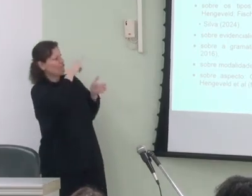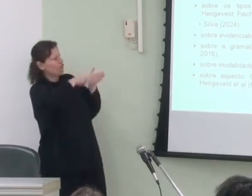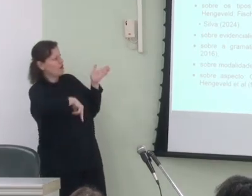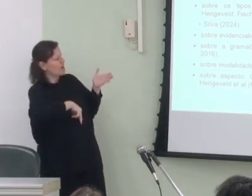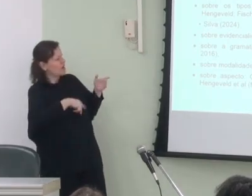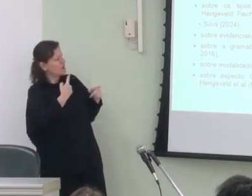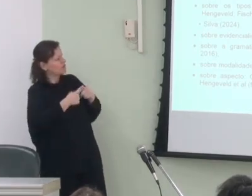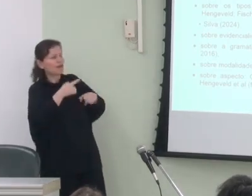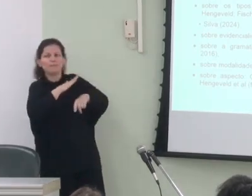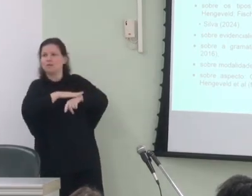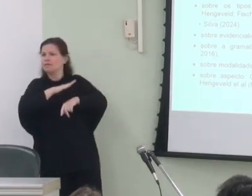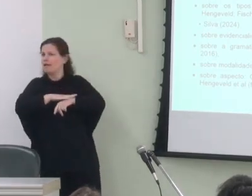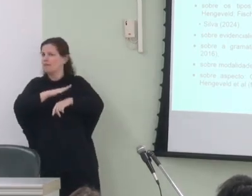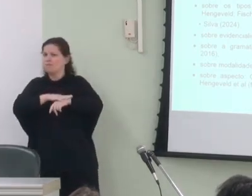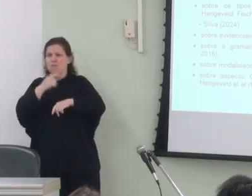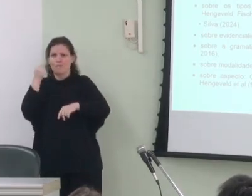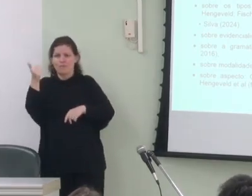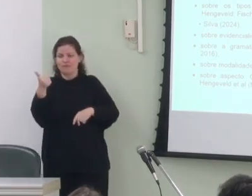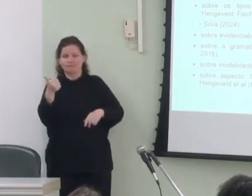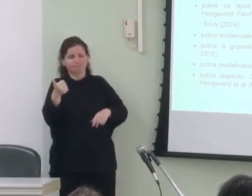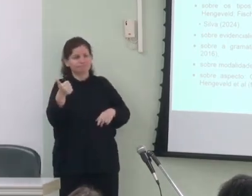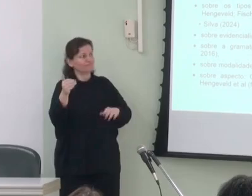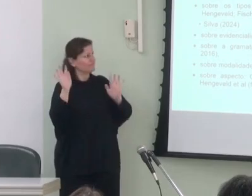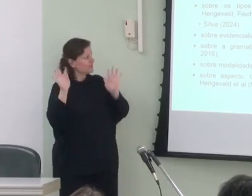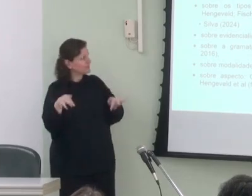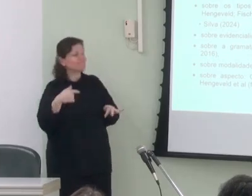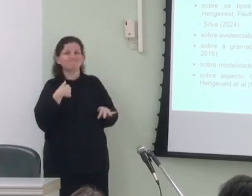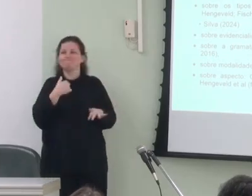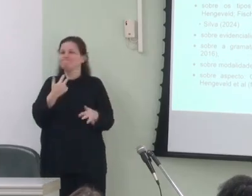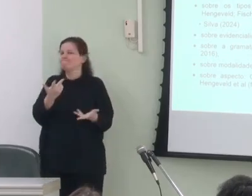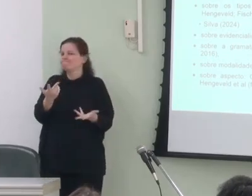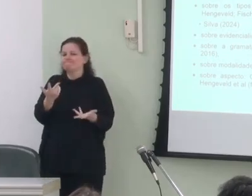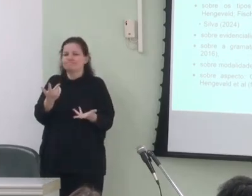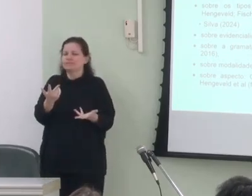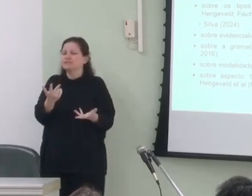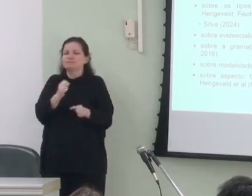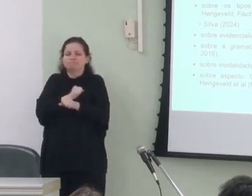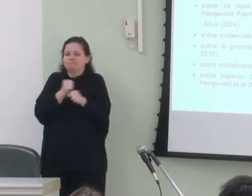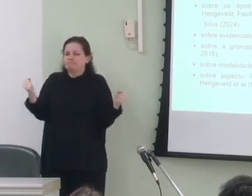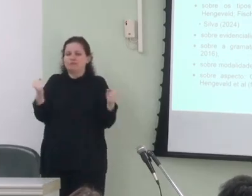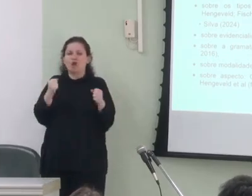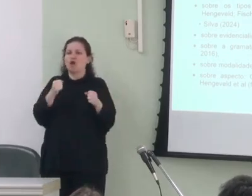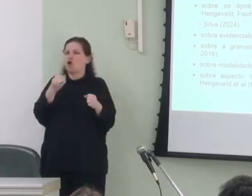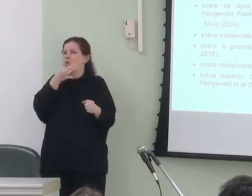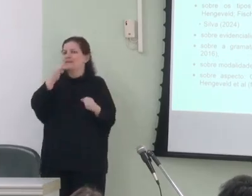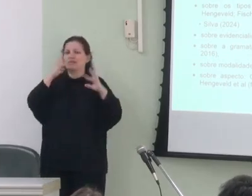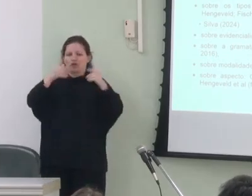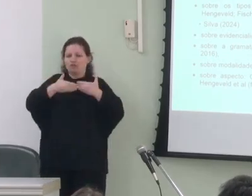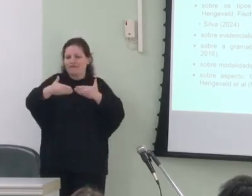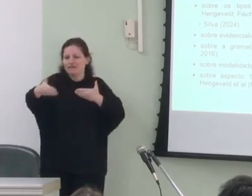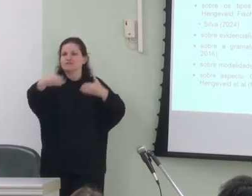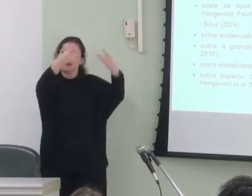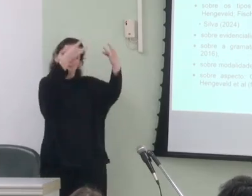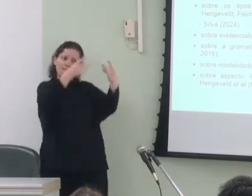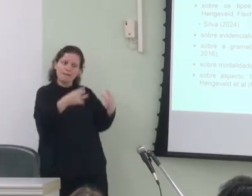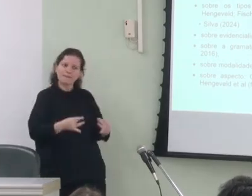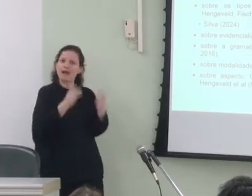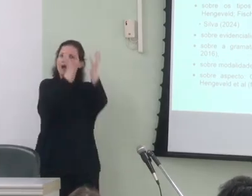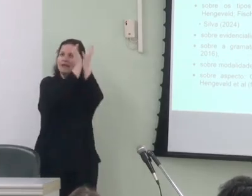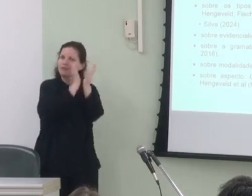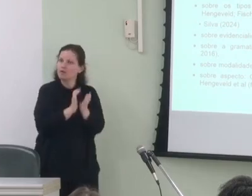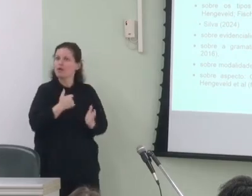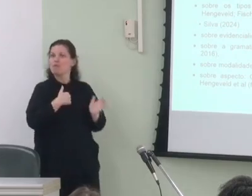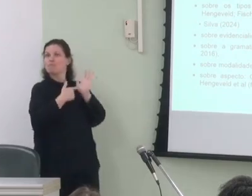tempo agora já está rolando. Na impossibilidade de comentar todos os avanços na descrição dessas categorias, eu